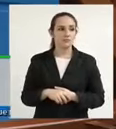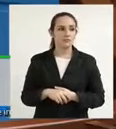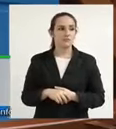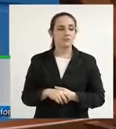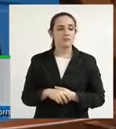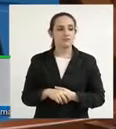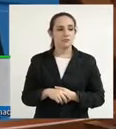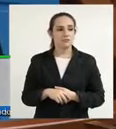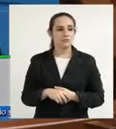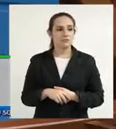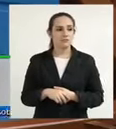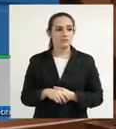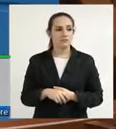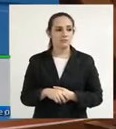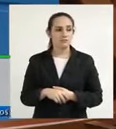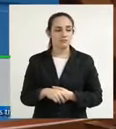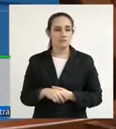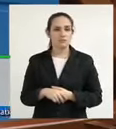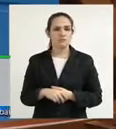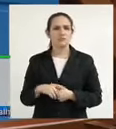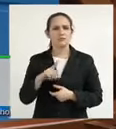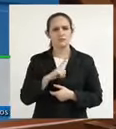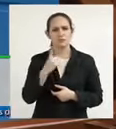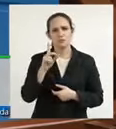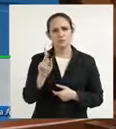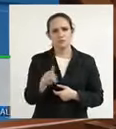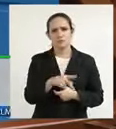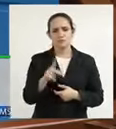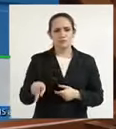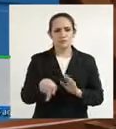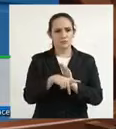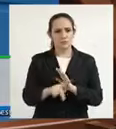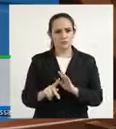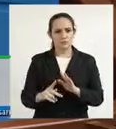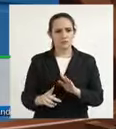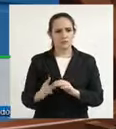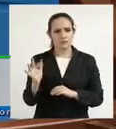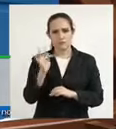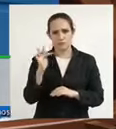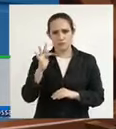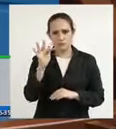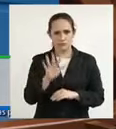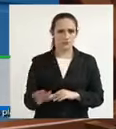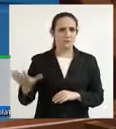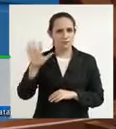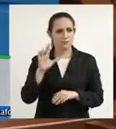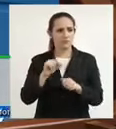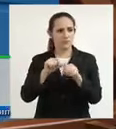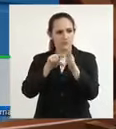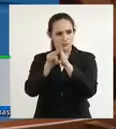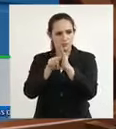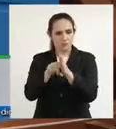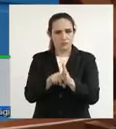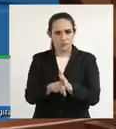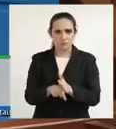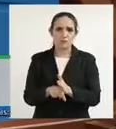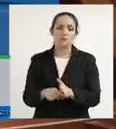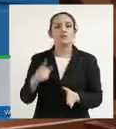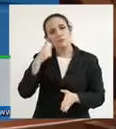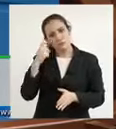foi levado lá um professor da Universidade Federal, e aí, ele tem um levantamento muito interessante,